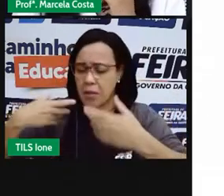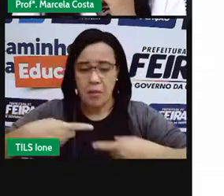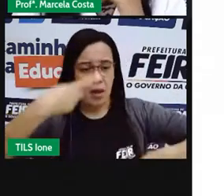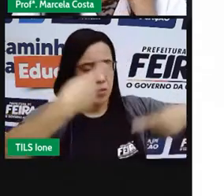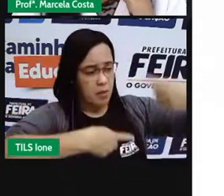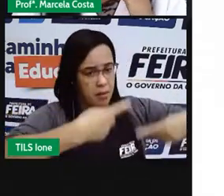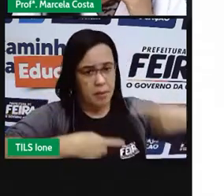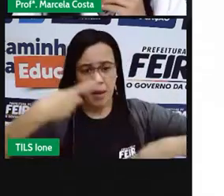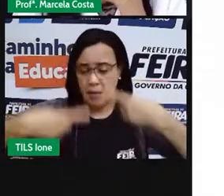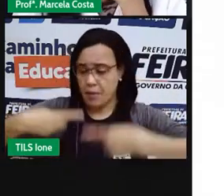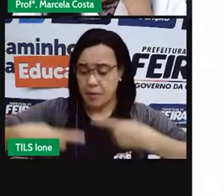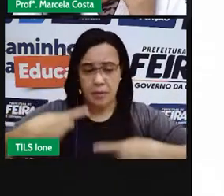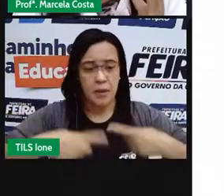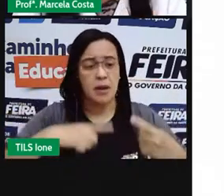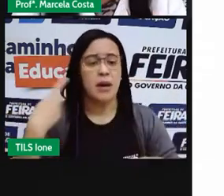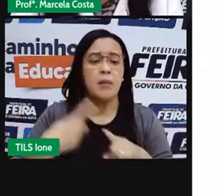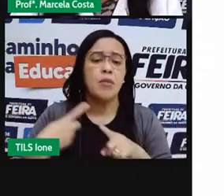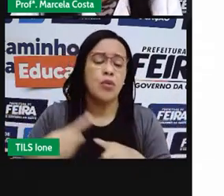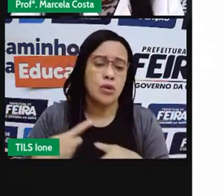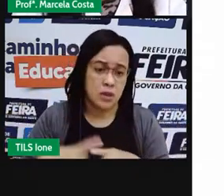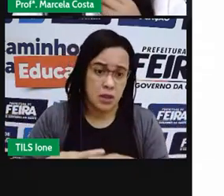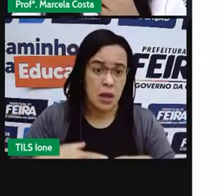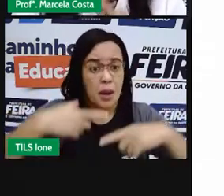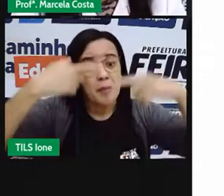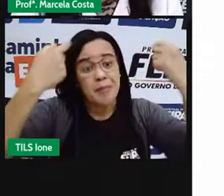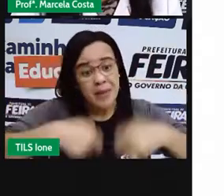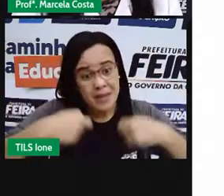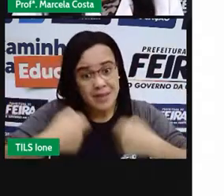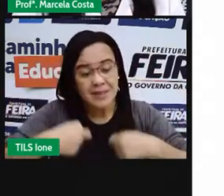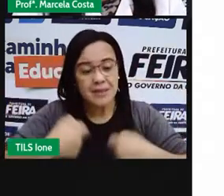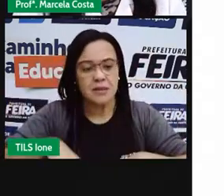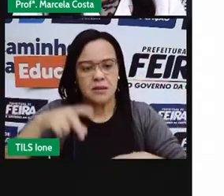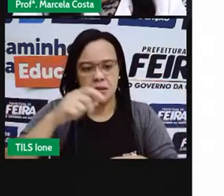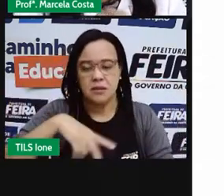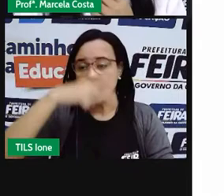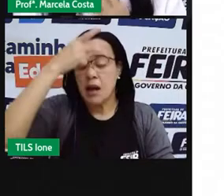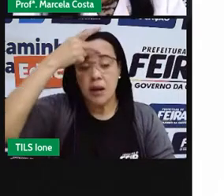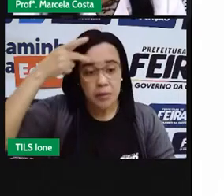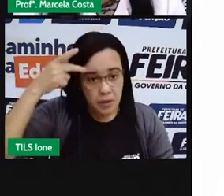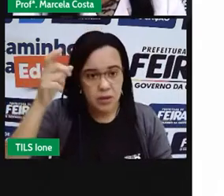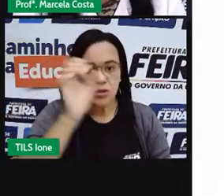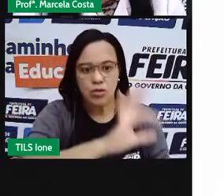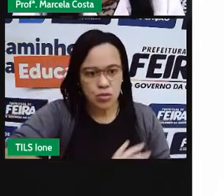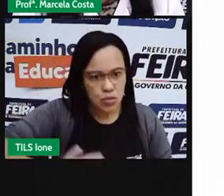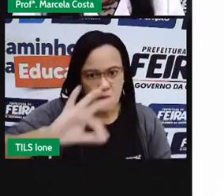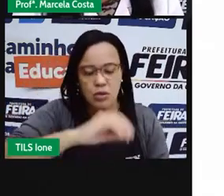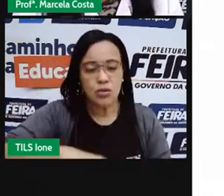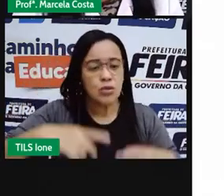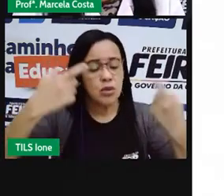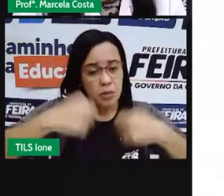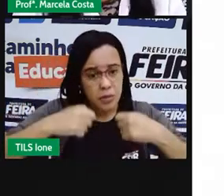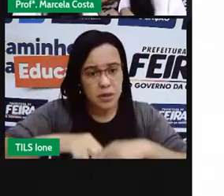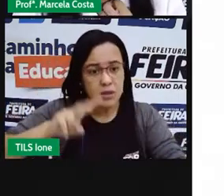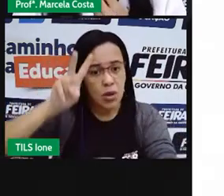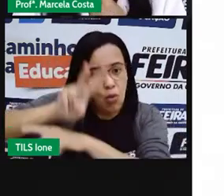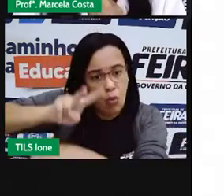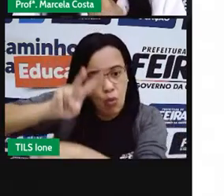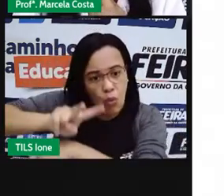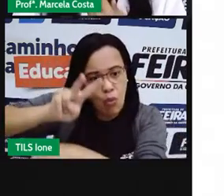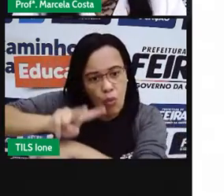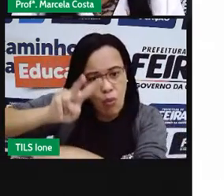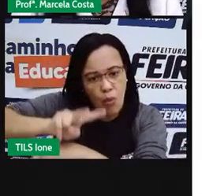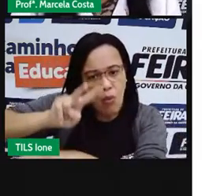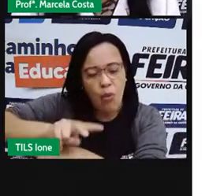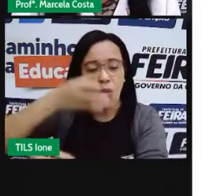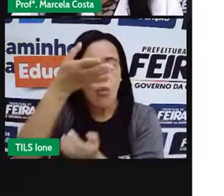Justamente, por conta dessa necessidade de conservar o mundo, de chegar e proteger, para que a gente